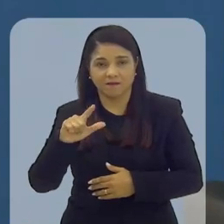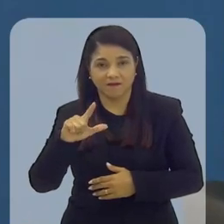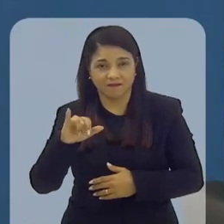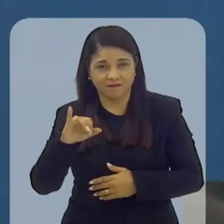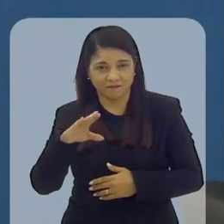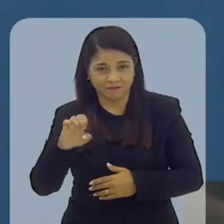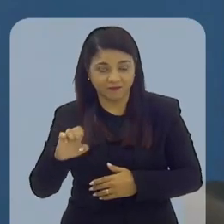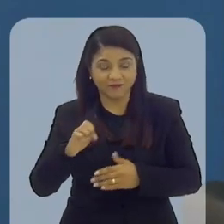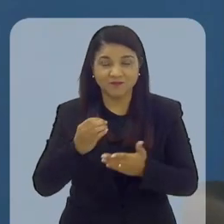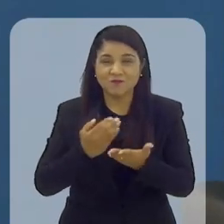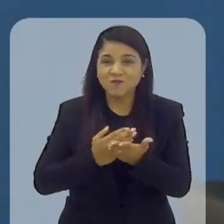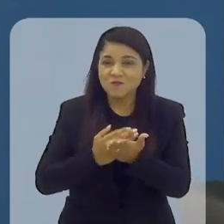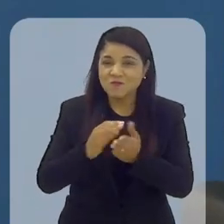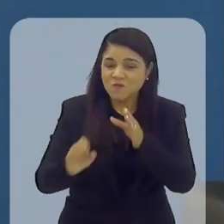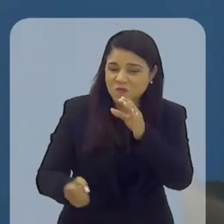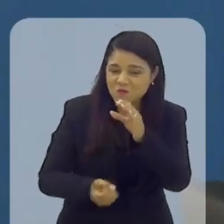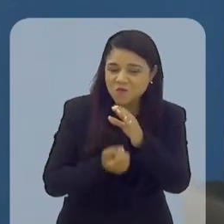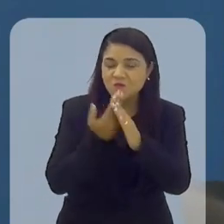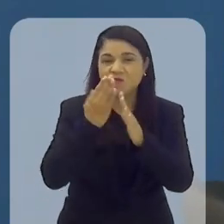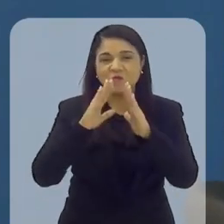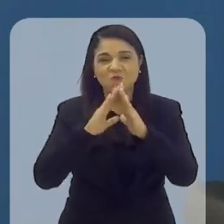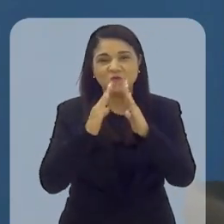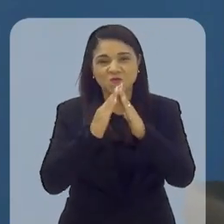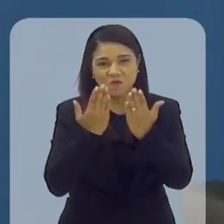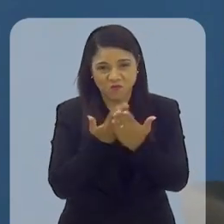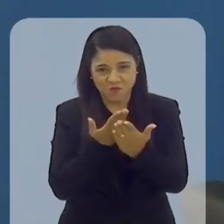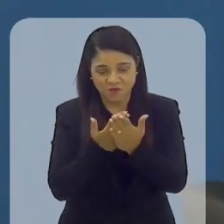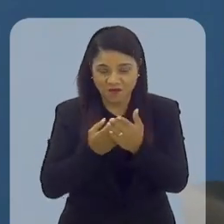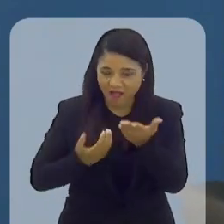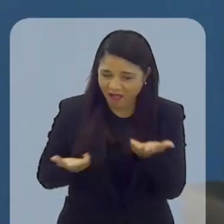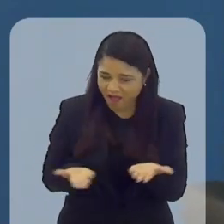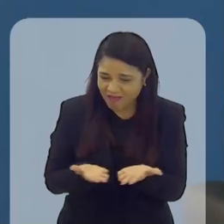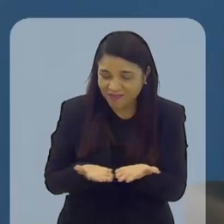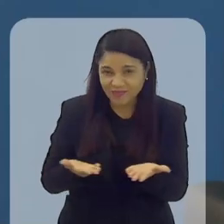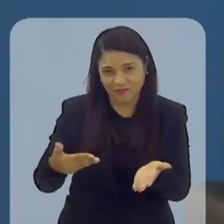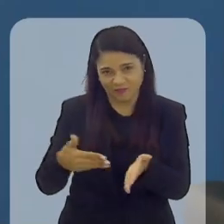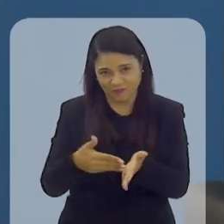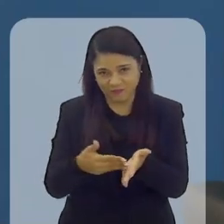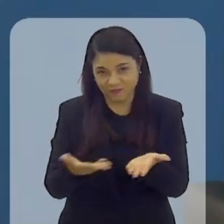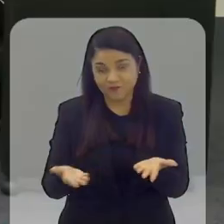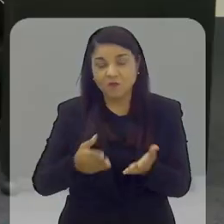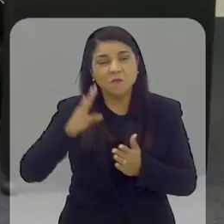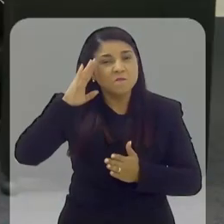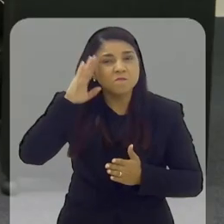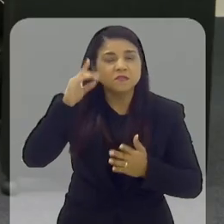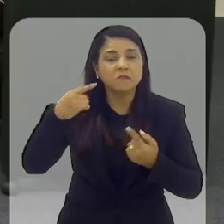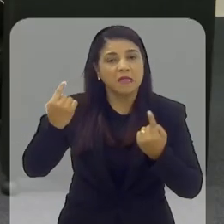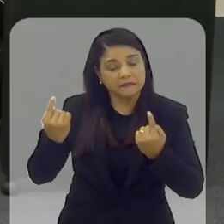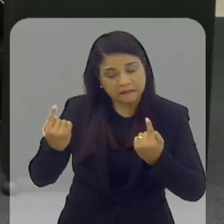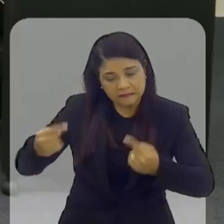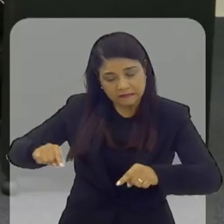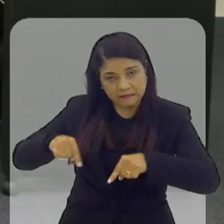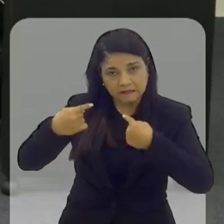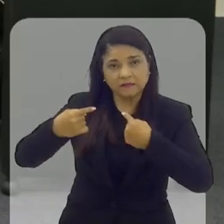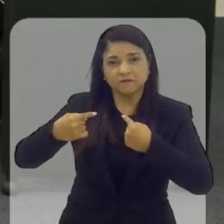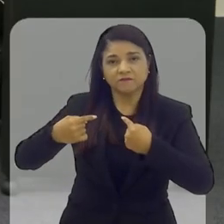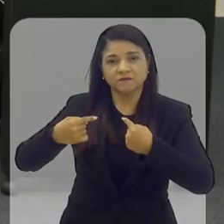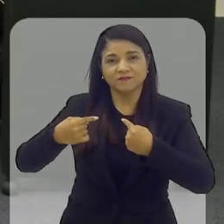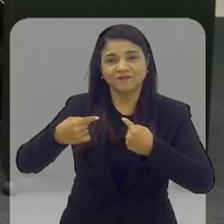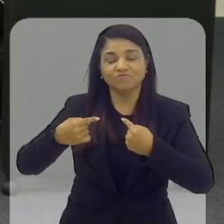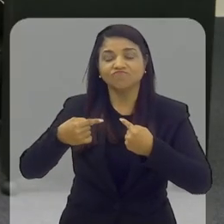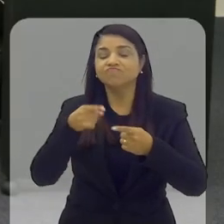que está aqui desde o princípio da escola até o momento, quais foram os principais desafios